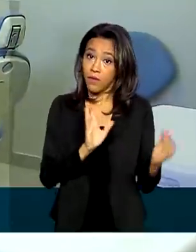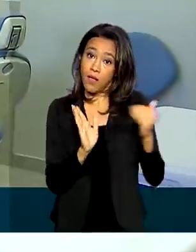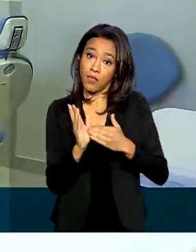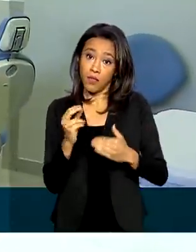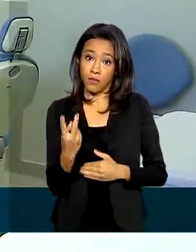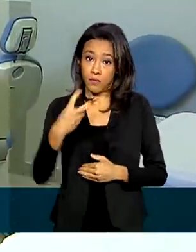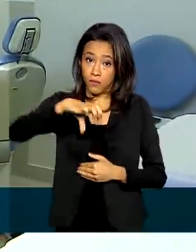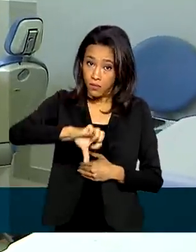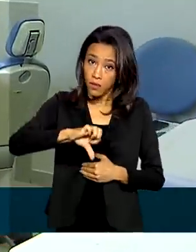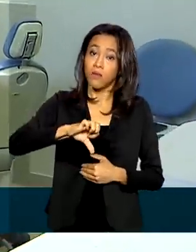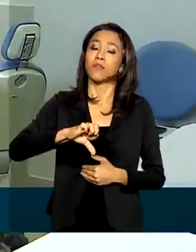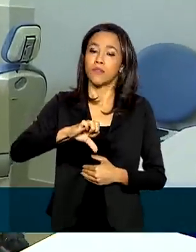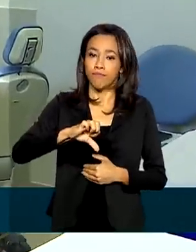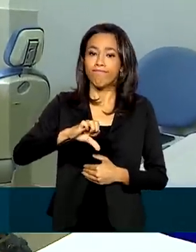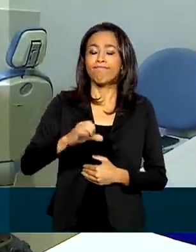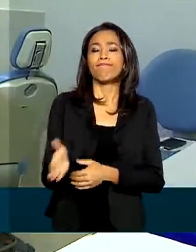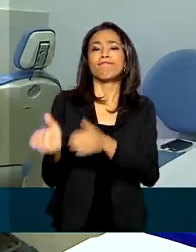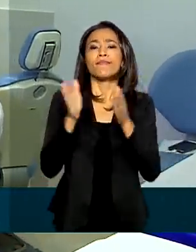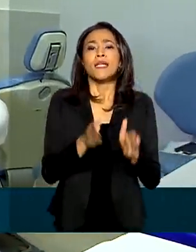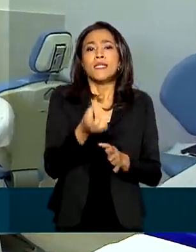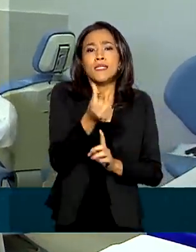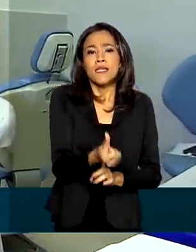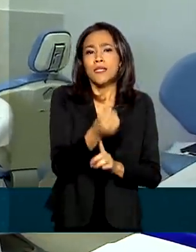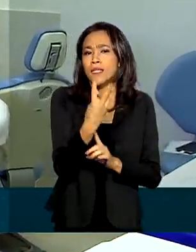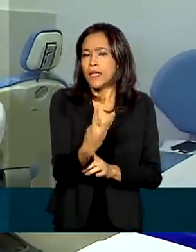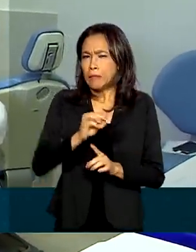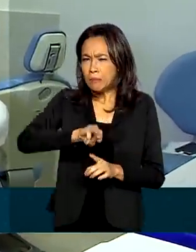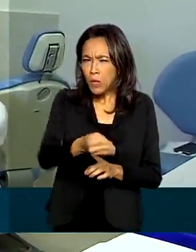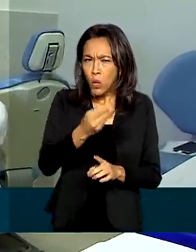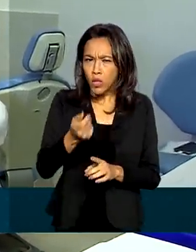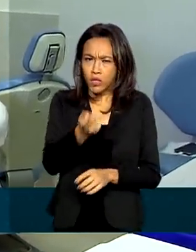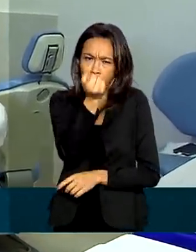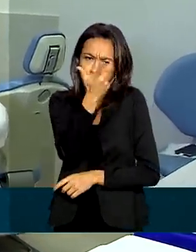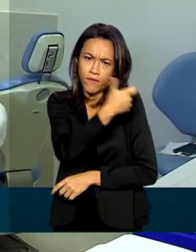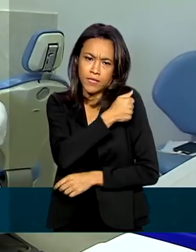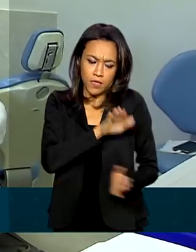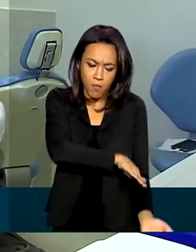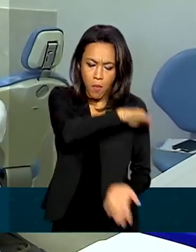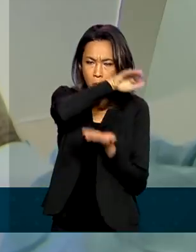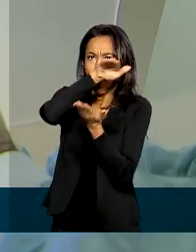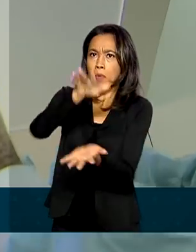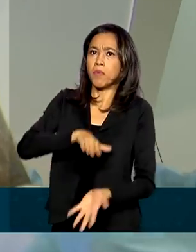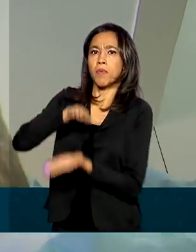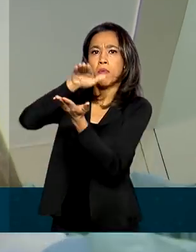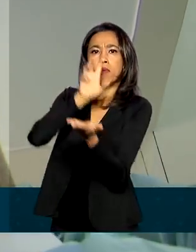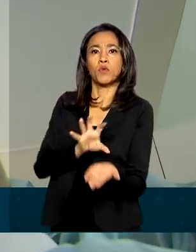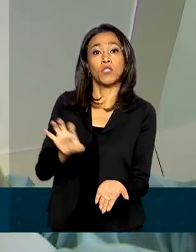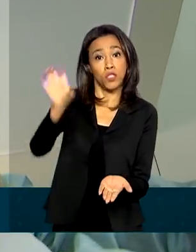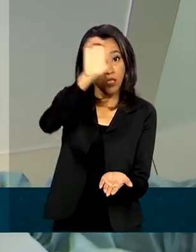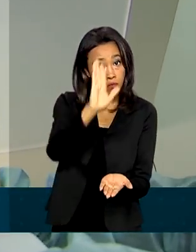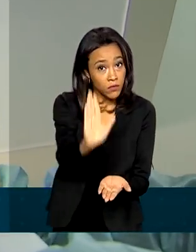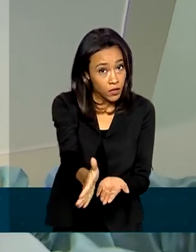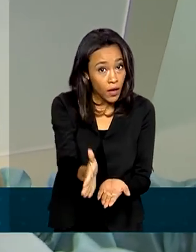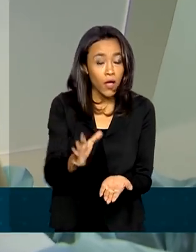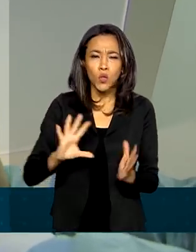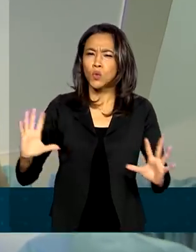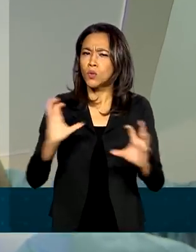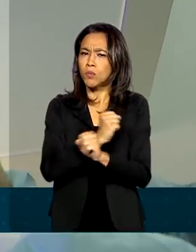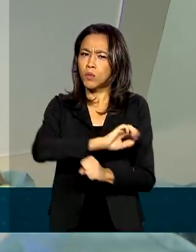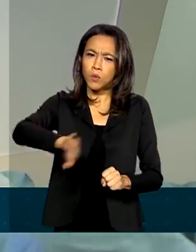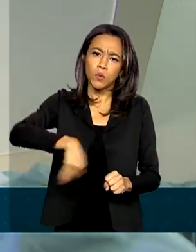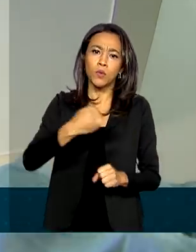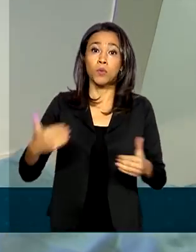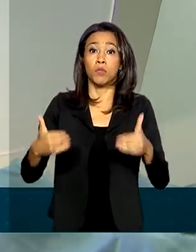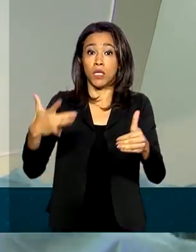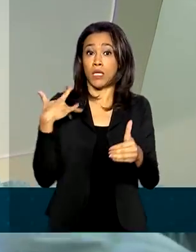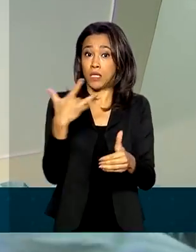anos de idade. 63 milhões de doses da vacina foram distribuídas aos estados. Ao todo, o Ministério da Saúde